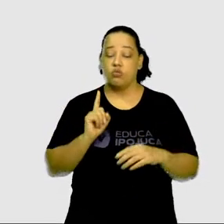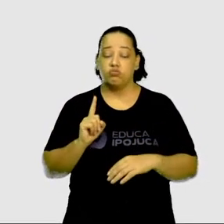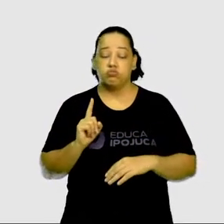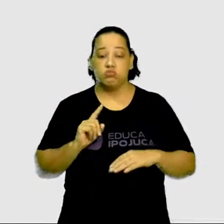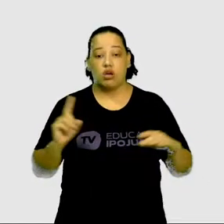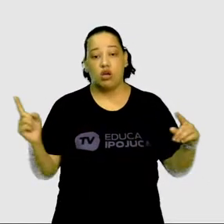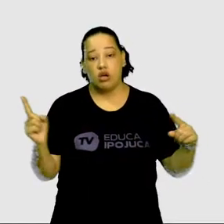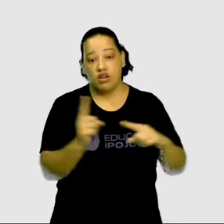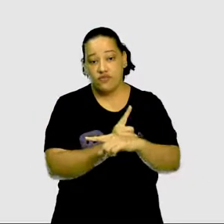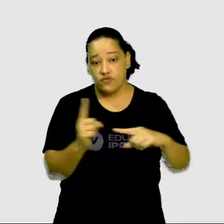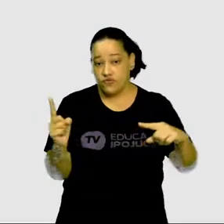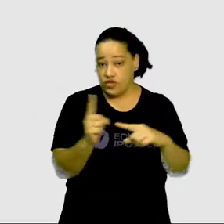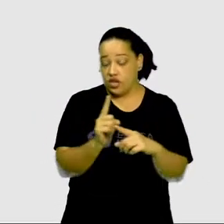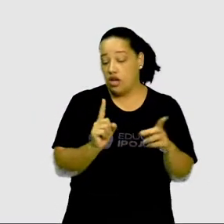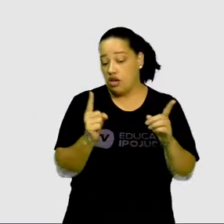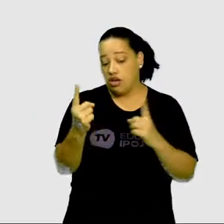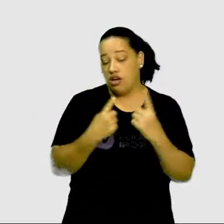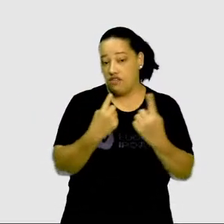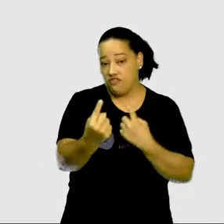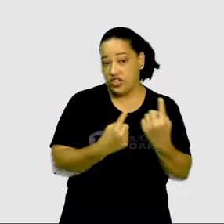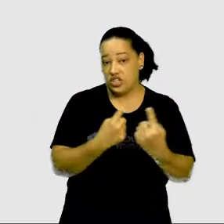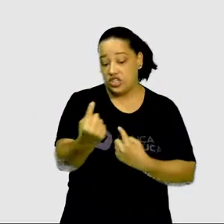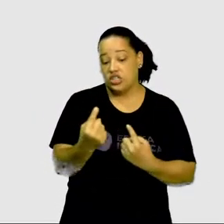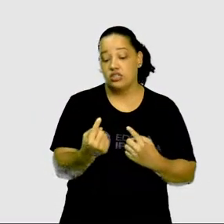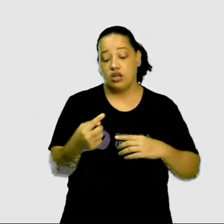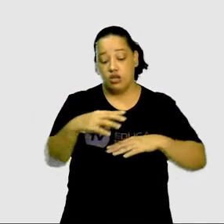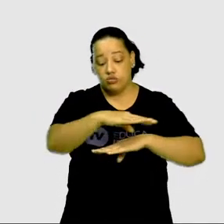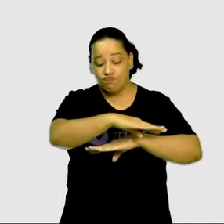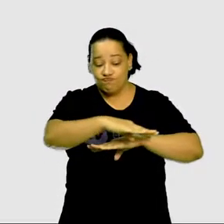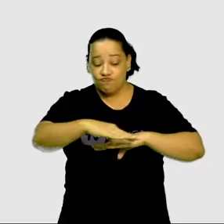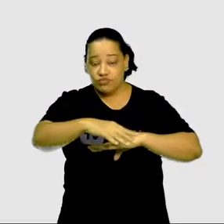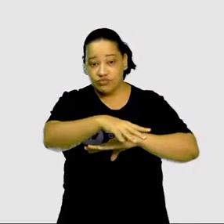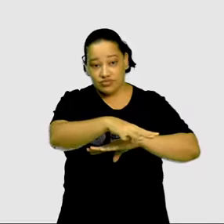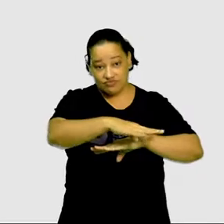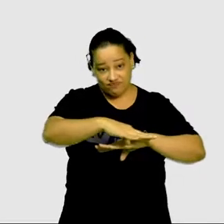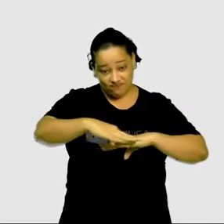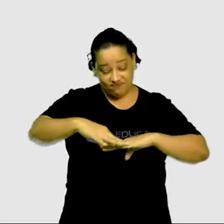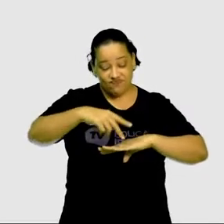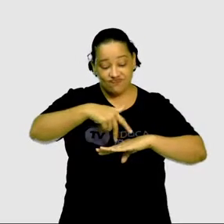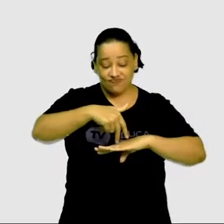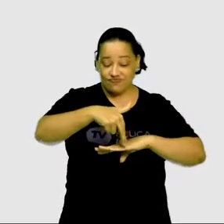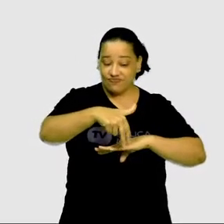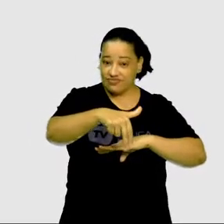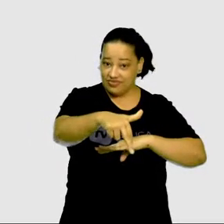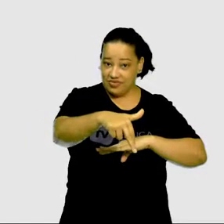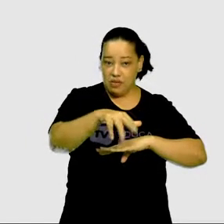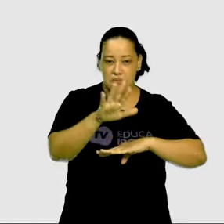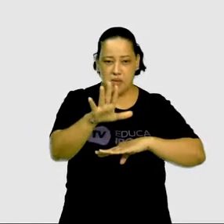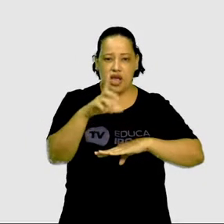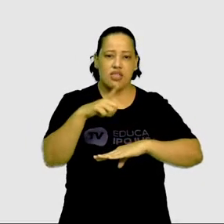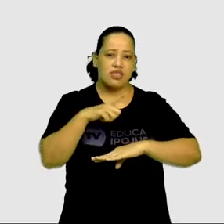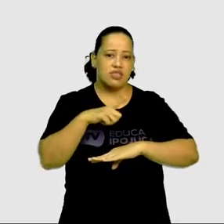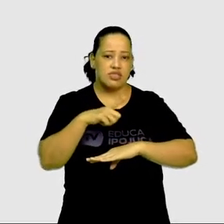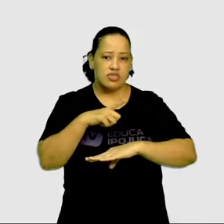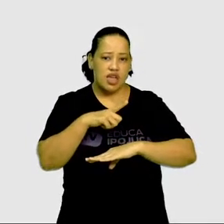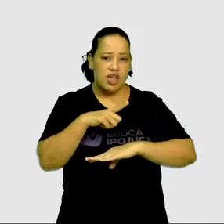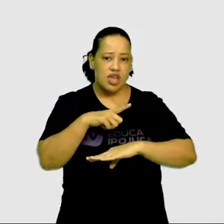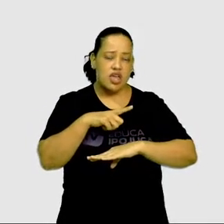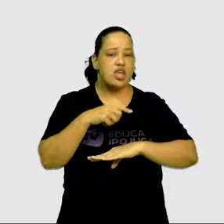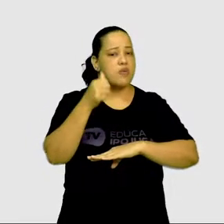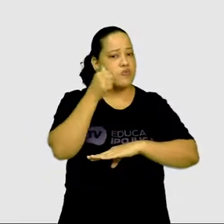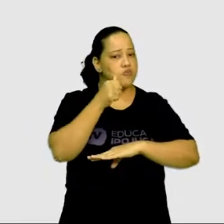na faixa de pedestres. No entanto, tem uma garotinha lá no meio do